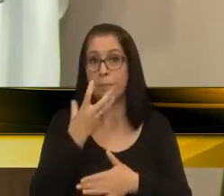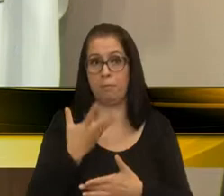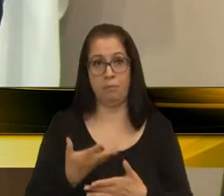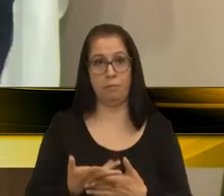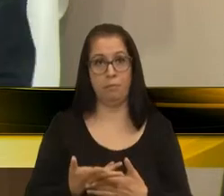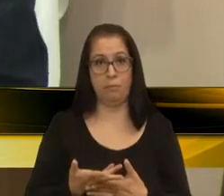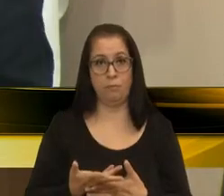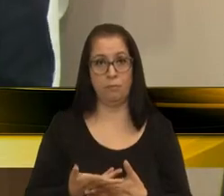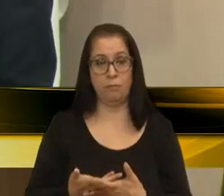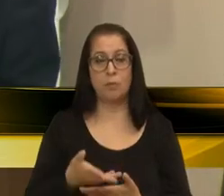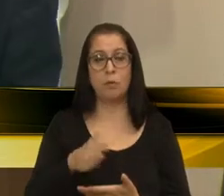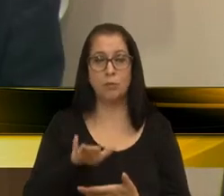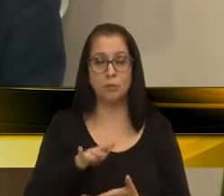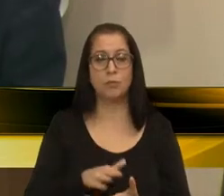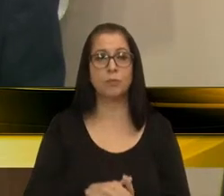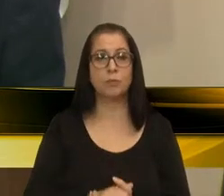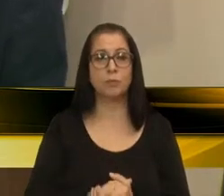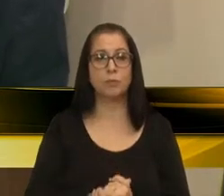muitas vezes,